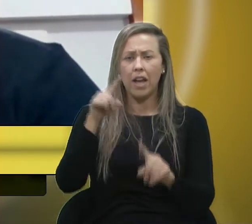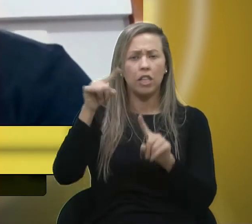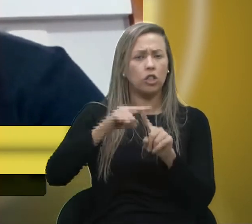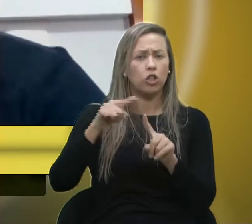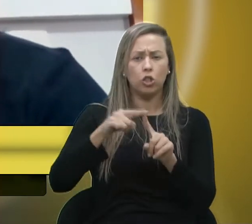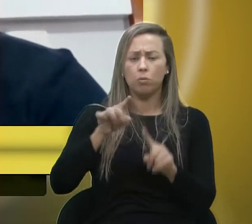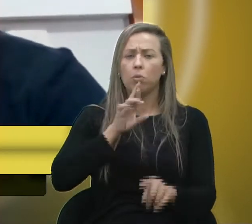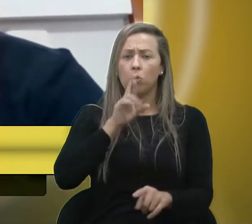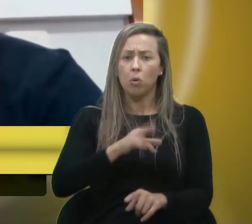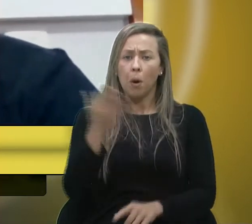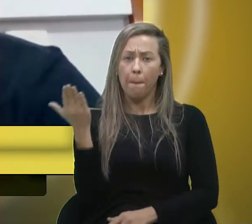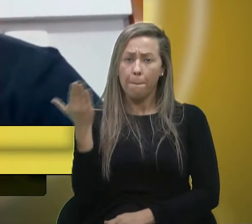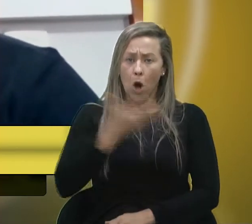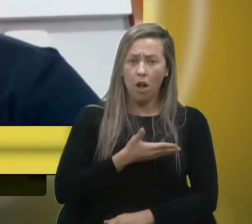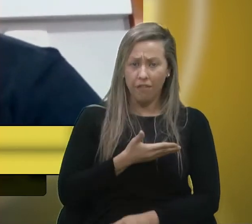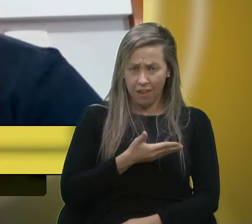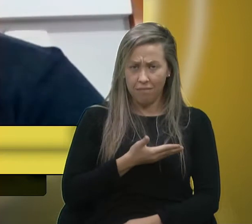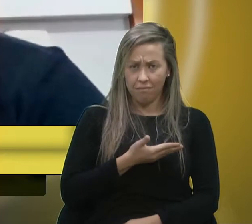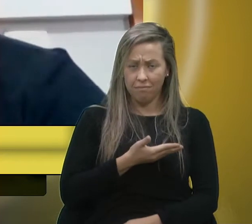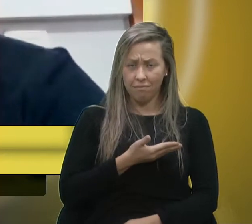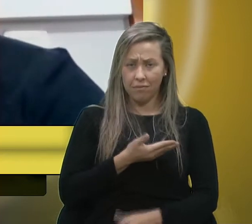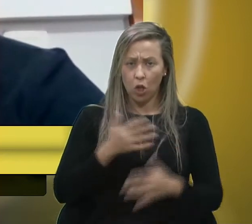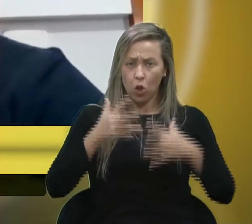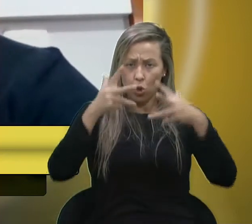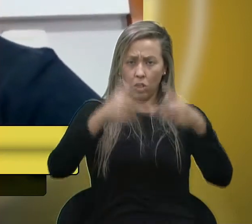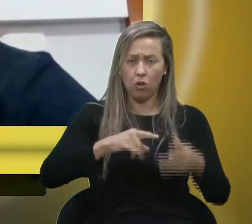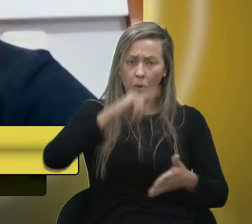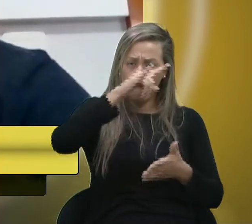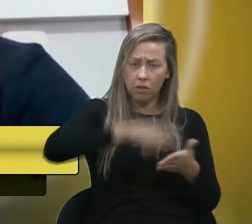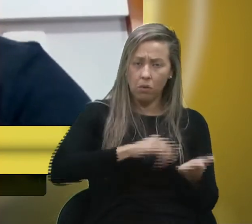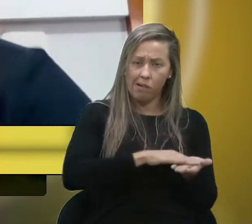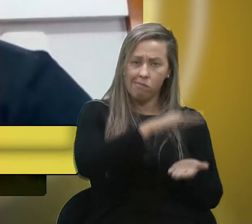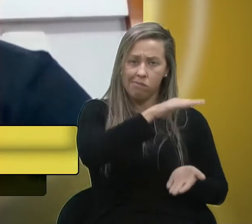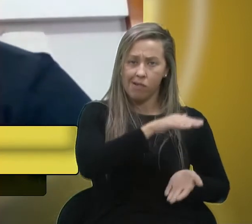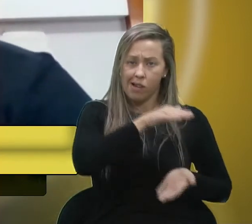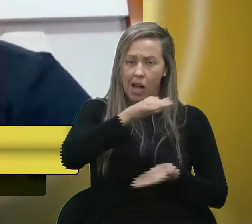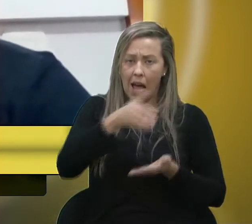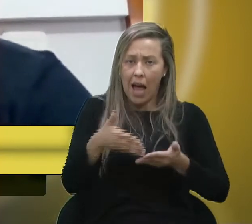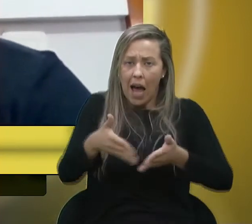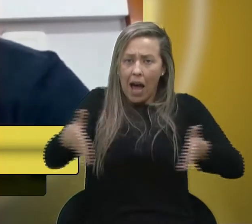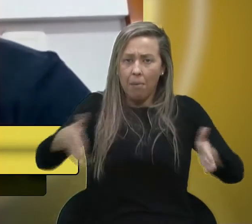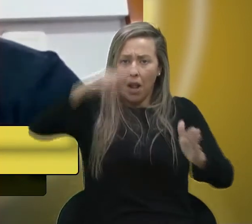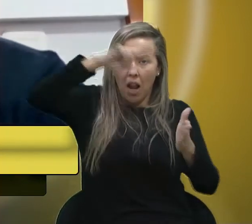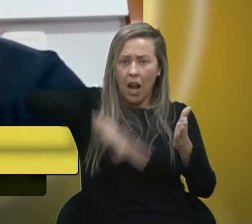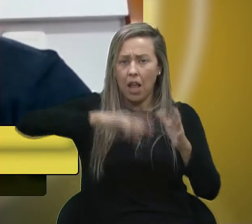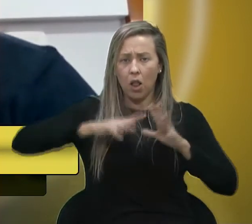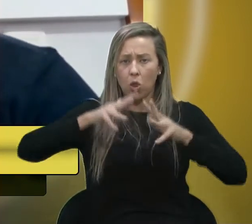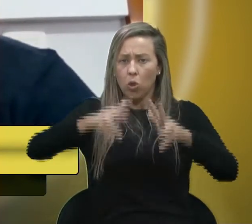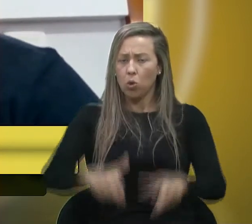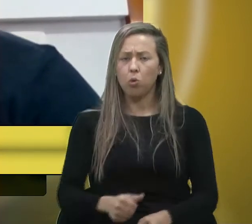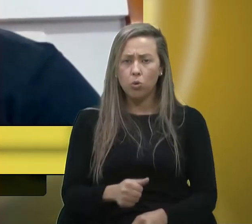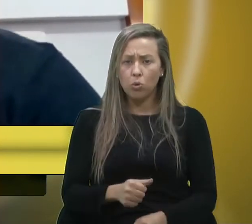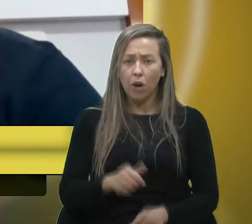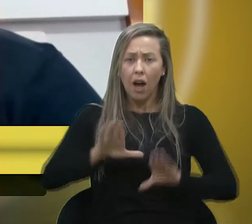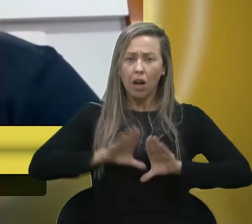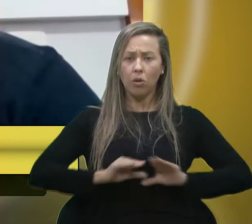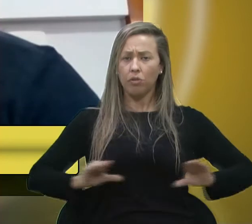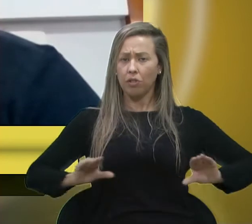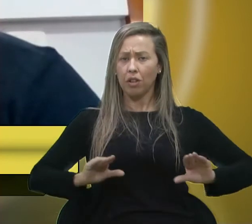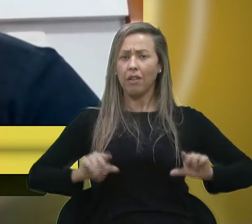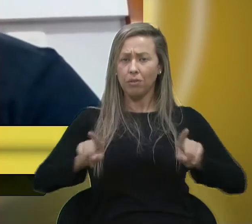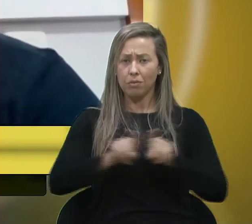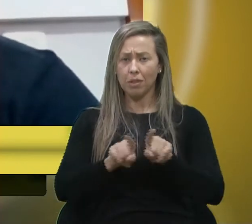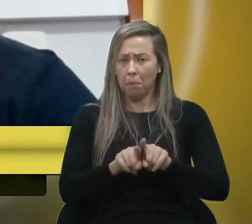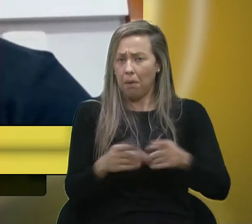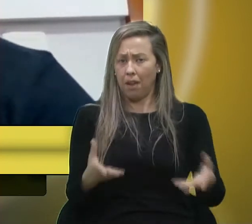responder mostrando a sua transparência, sua transparência na sua pasta, porque ele fica mais tranquilo sabendo disso,